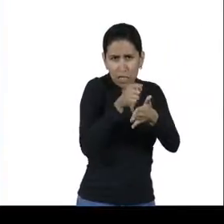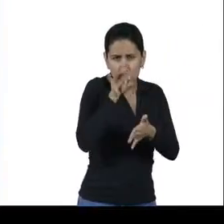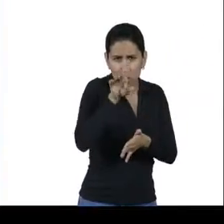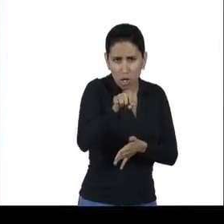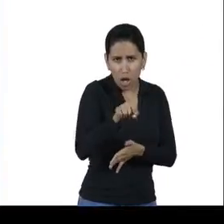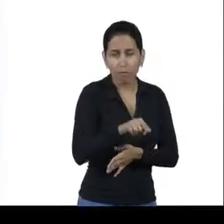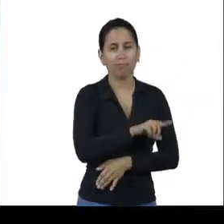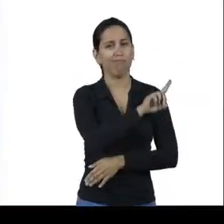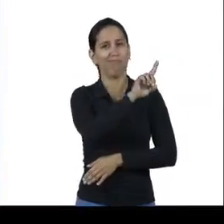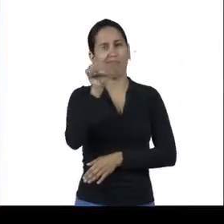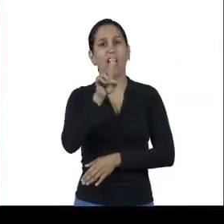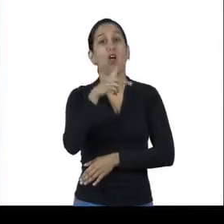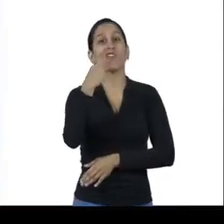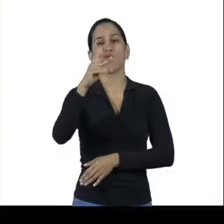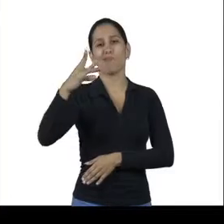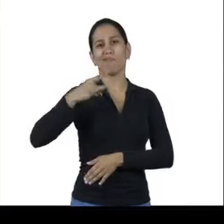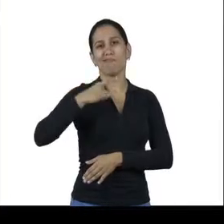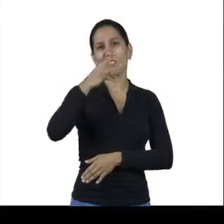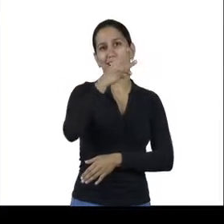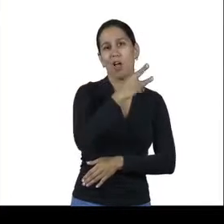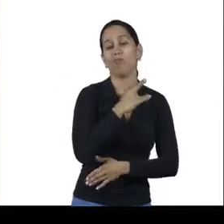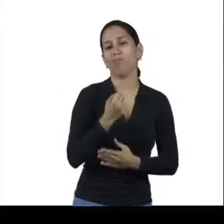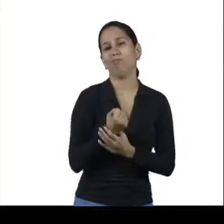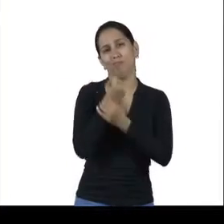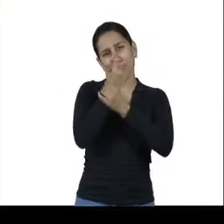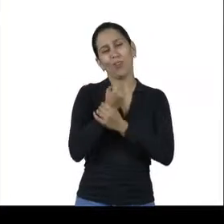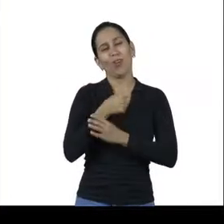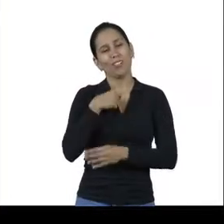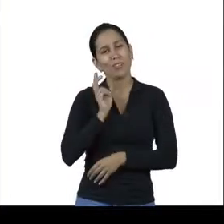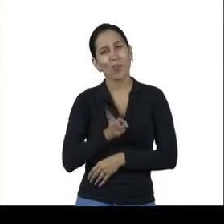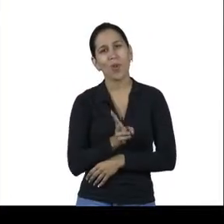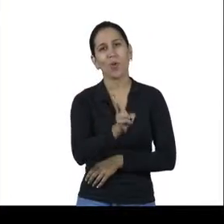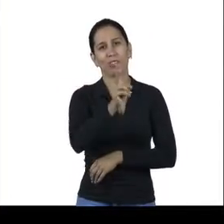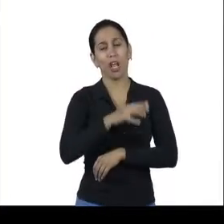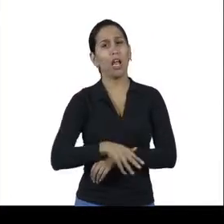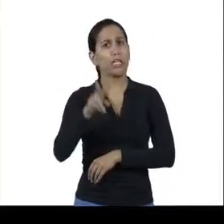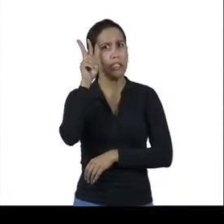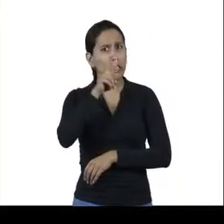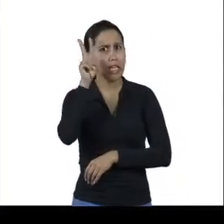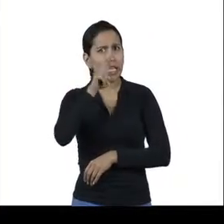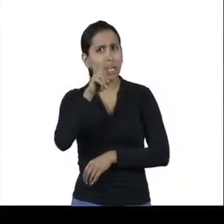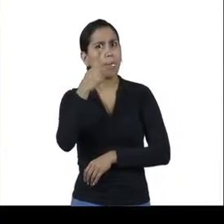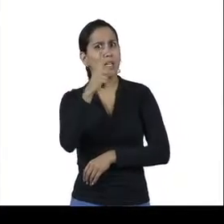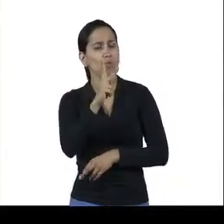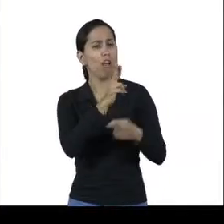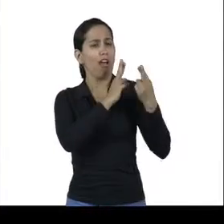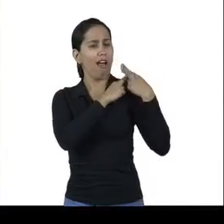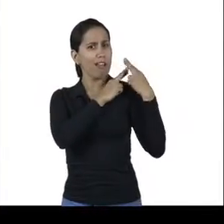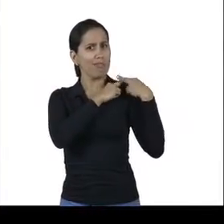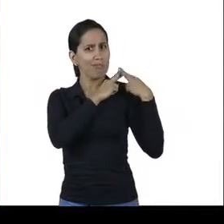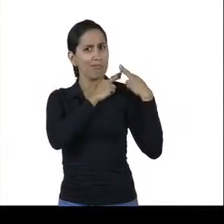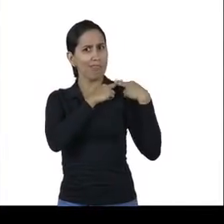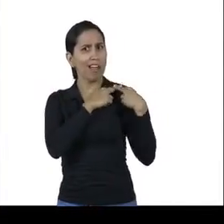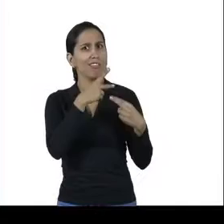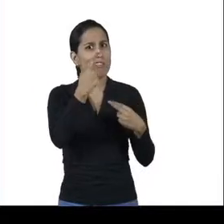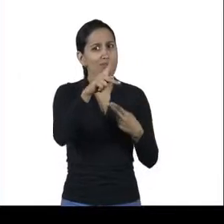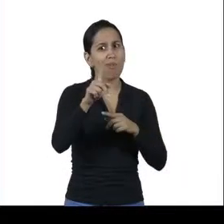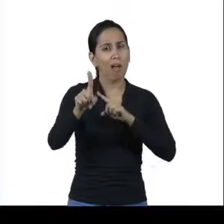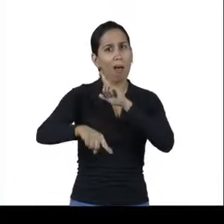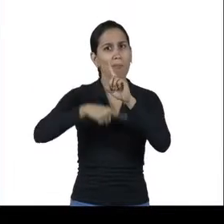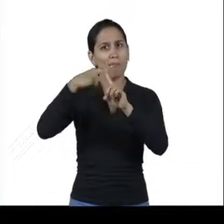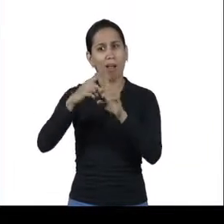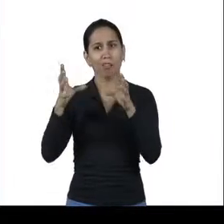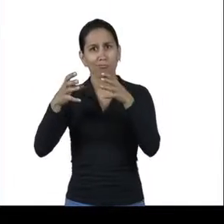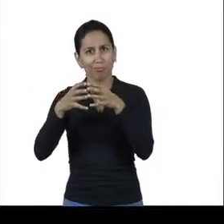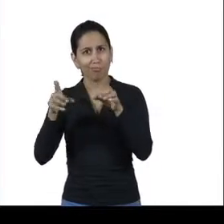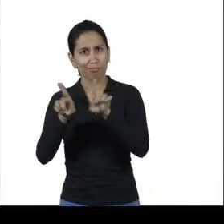vida e a saúde de todos serão preservadas. E lembre-se, cada um faz a sua parte para o benefício ser geral. Bom trabalho